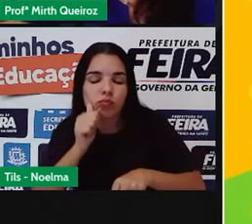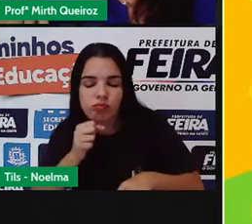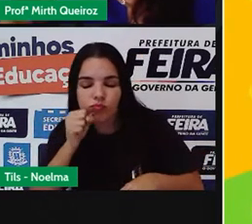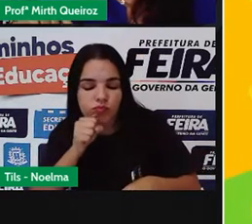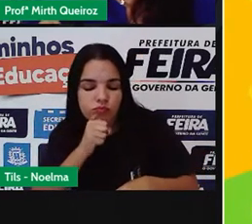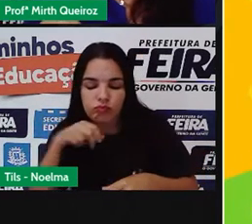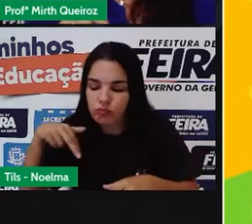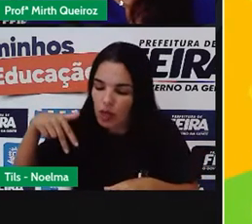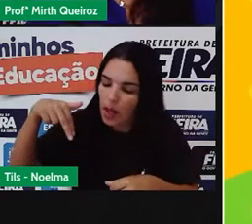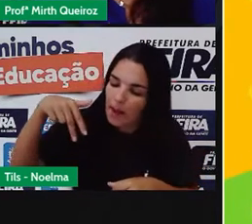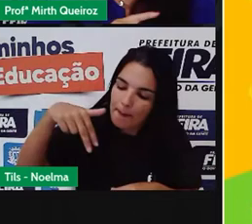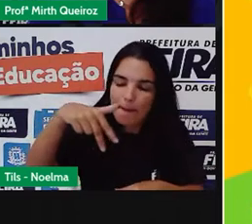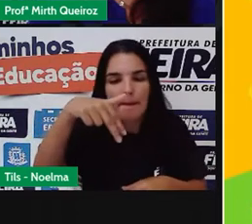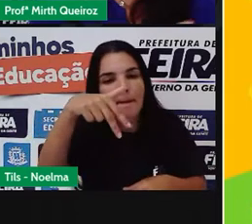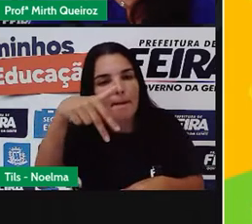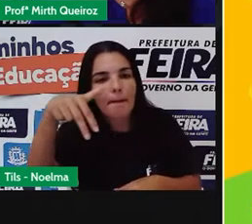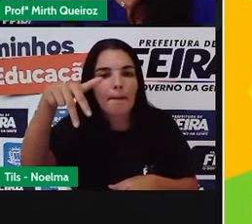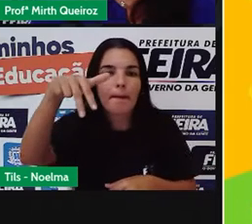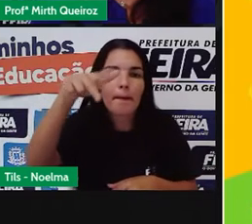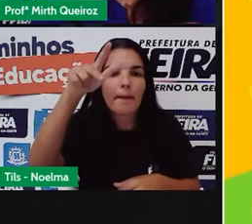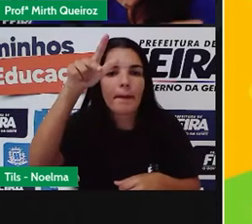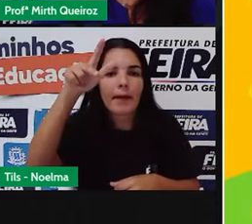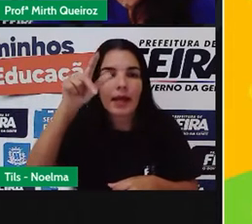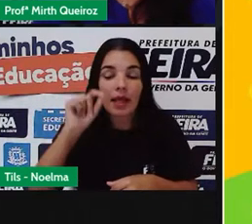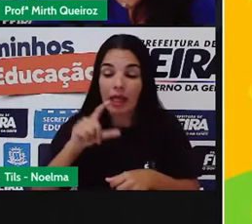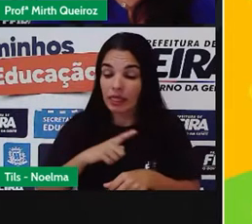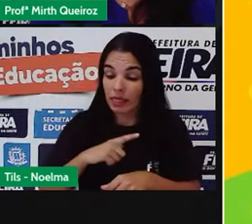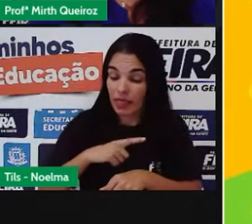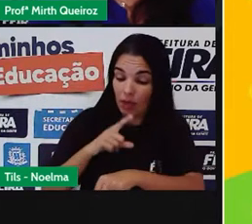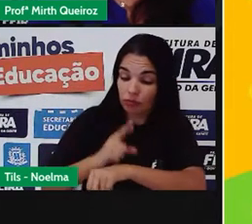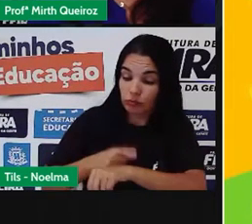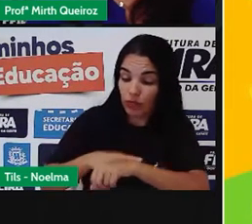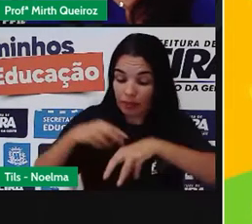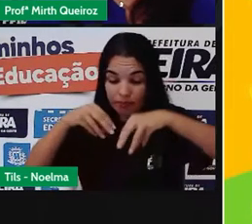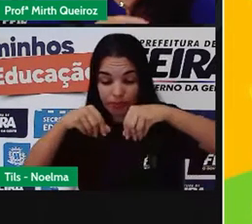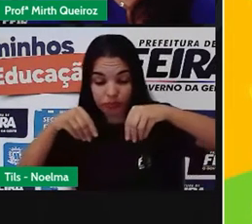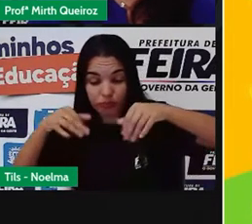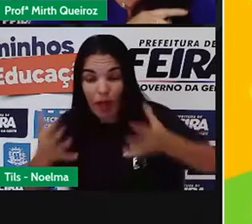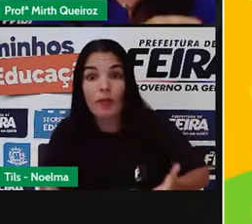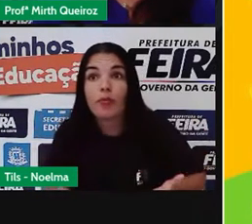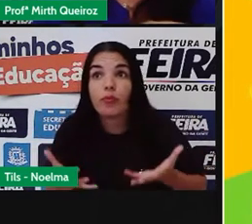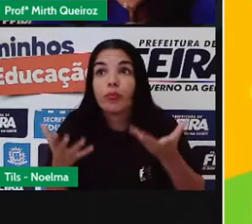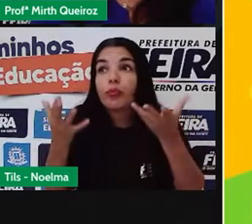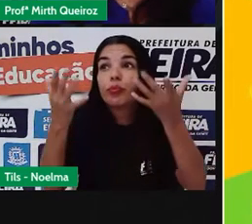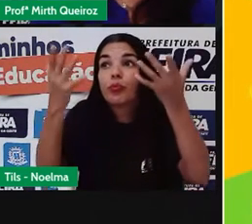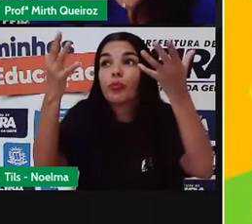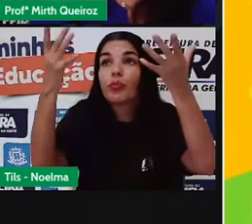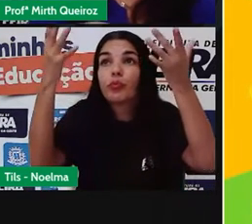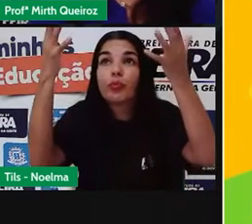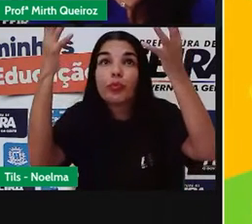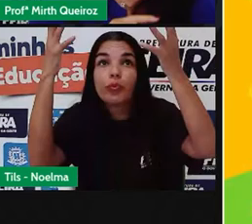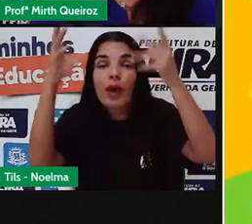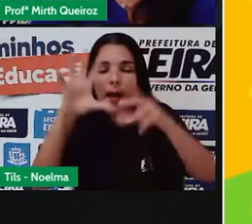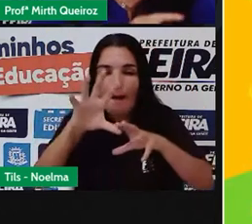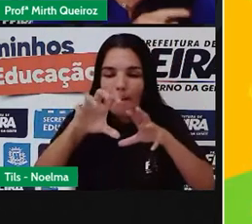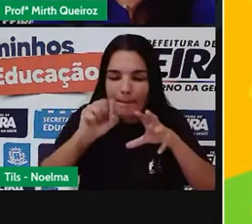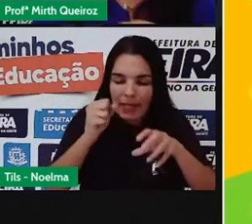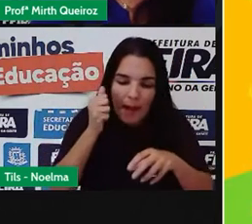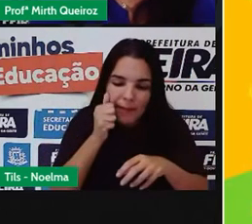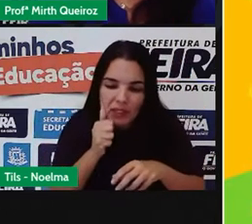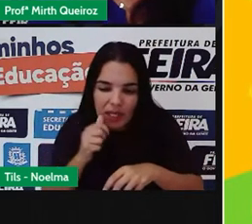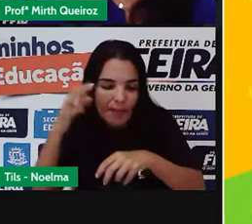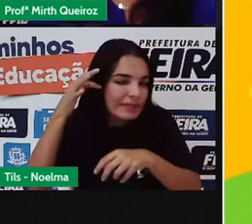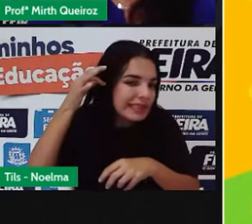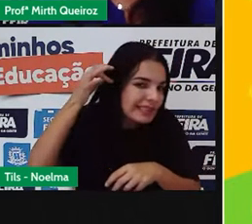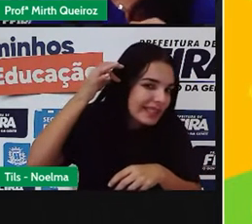velhinha pura que passou. Tempo de areia, levanta a poeira, pega essa menina